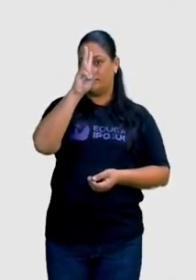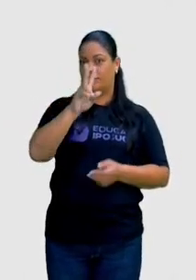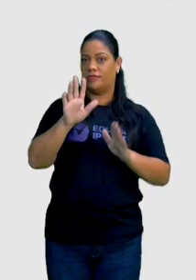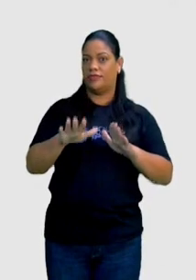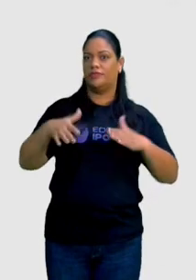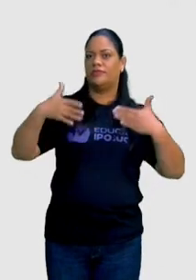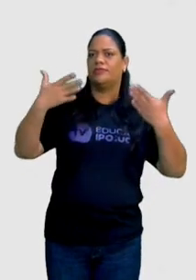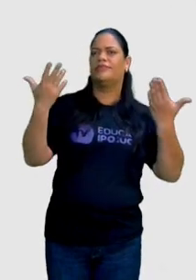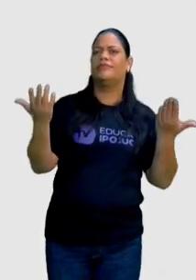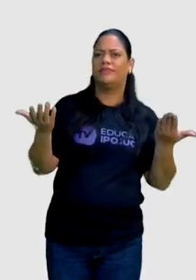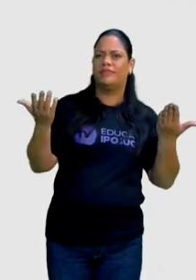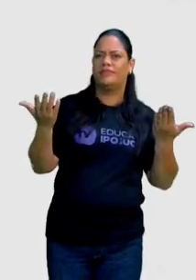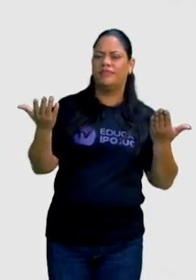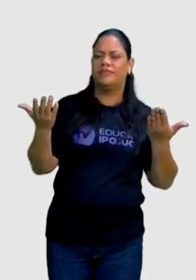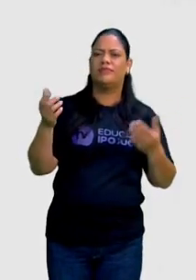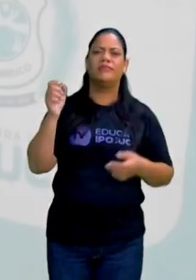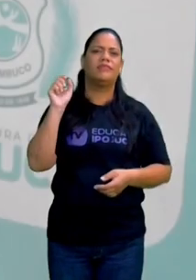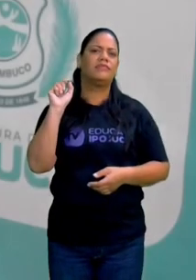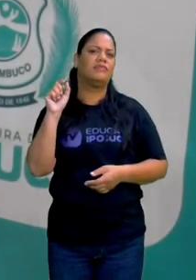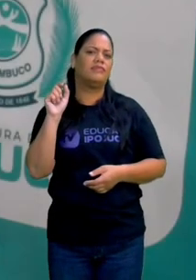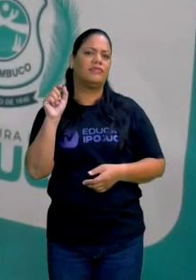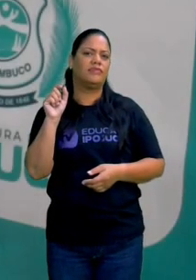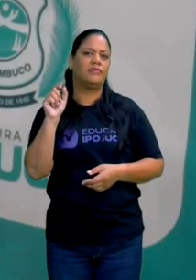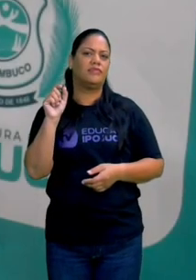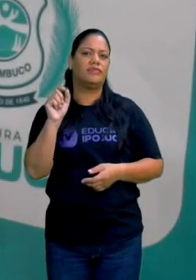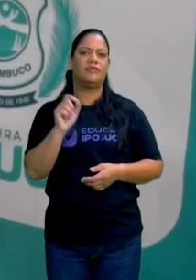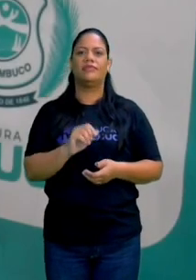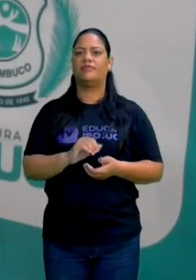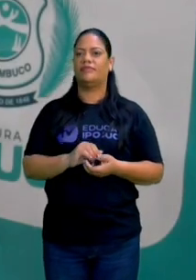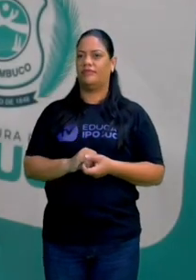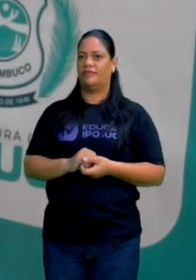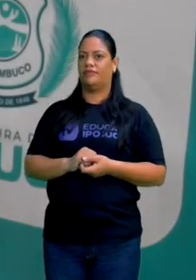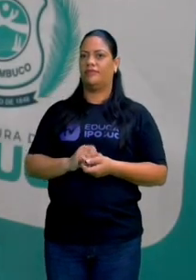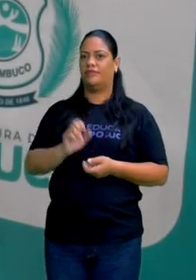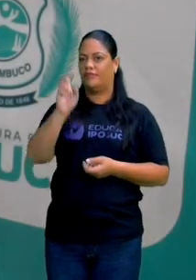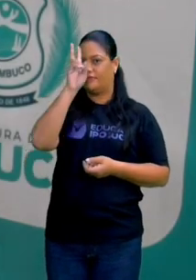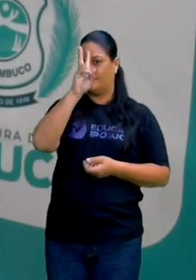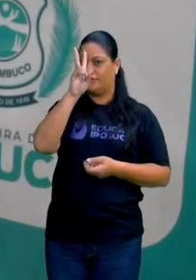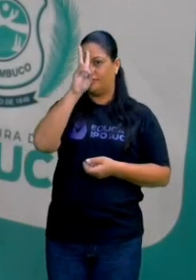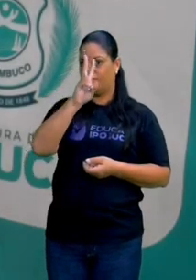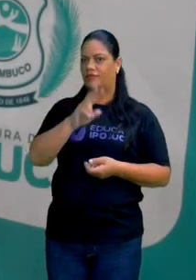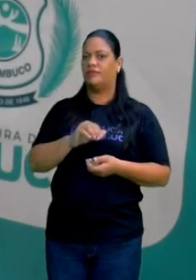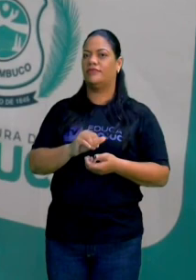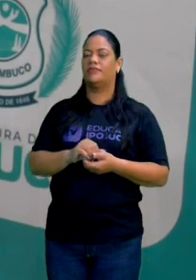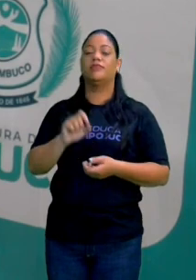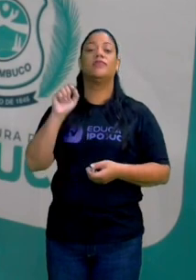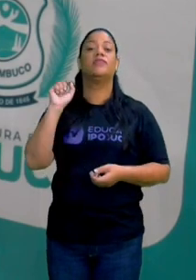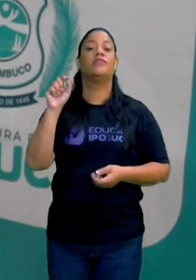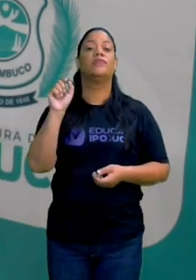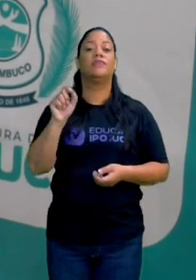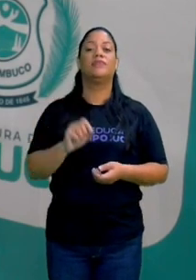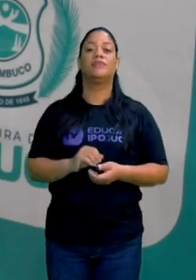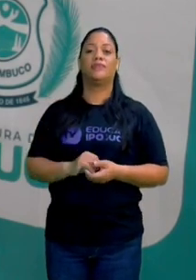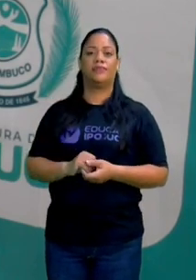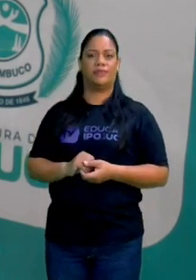ou quem é? Olhando aqui para a professora. Essa história é sobre o quê?